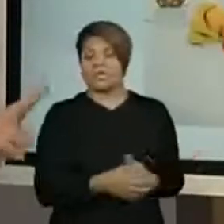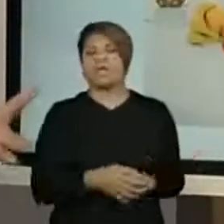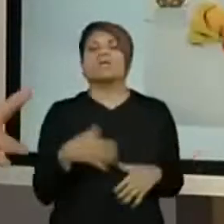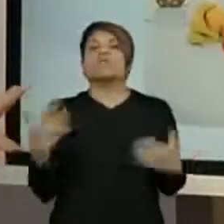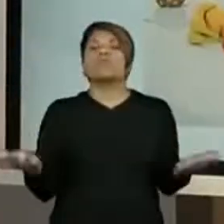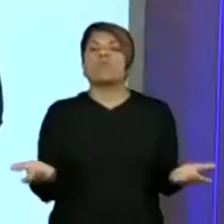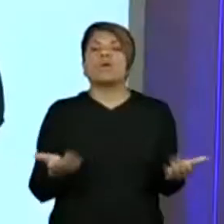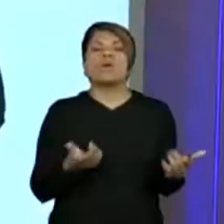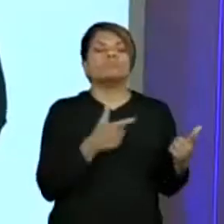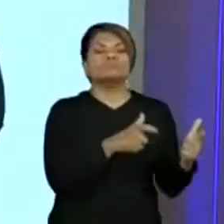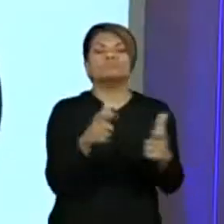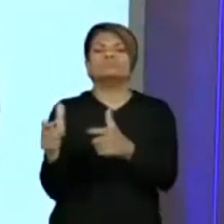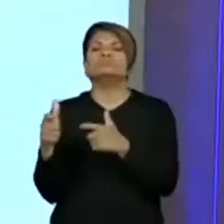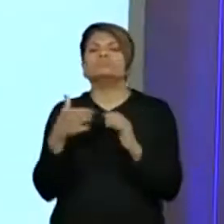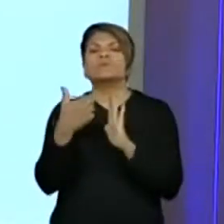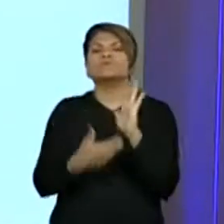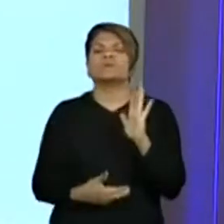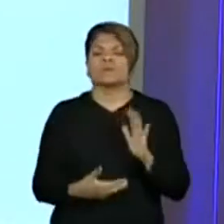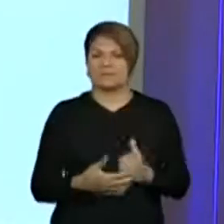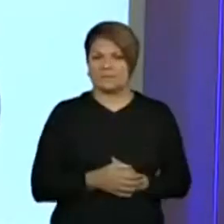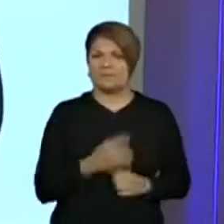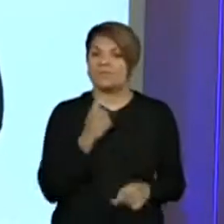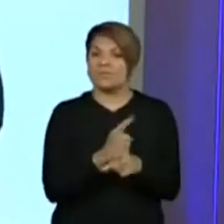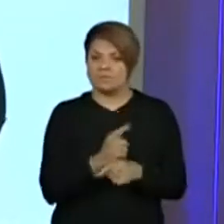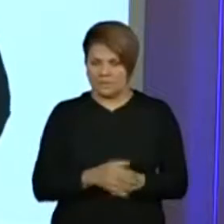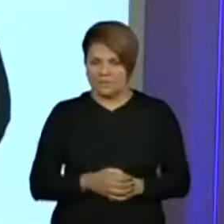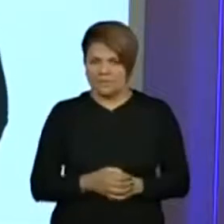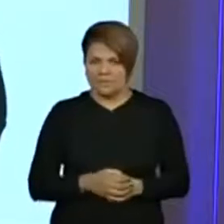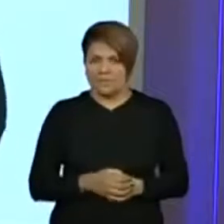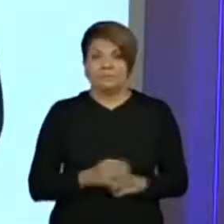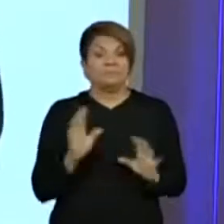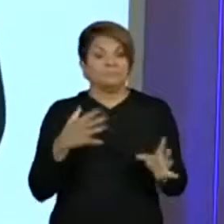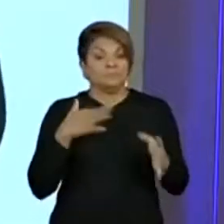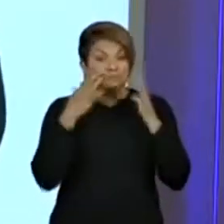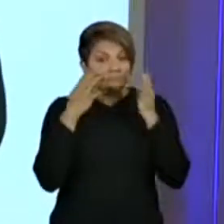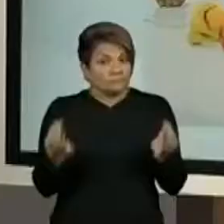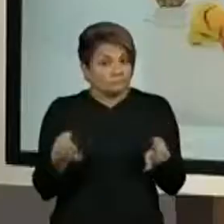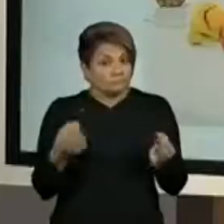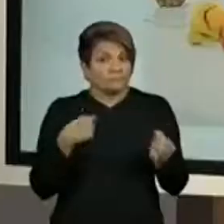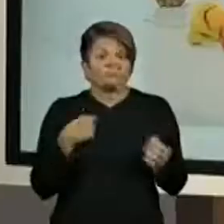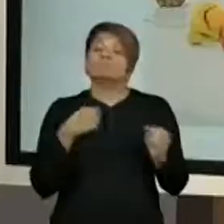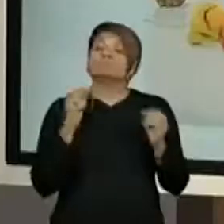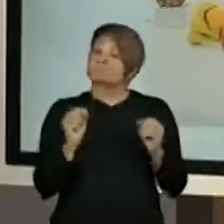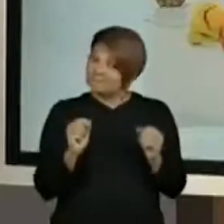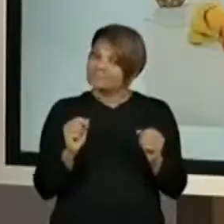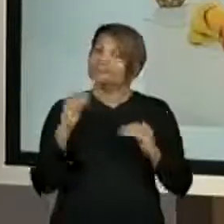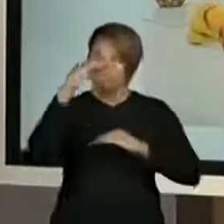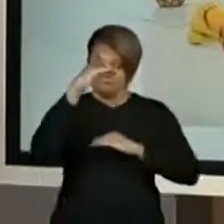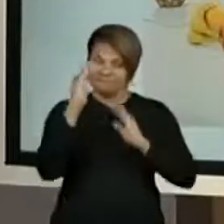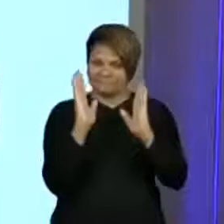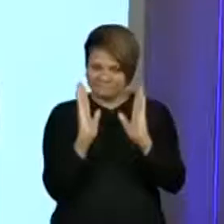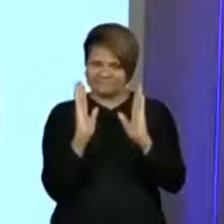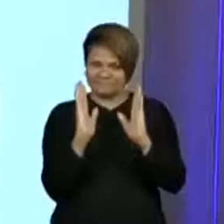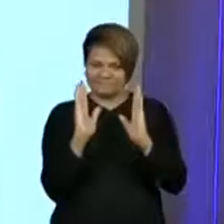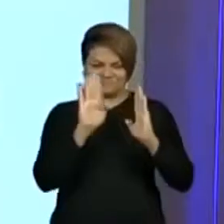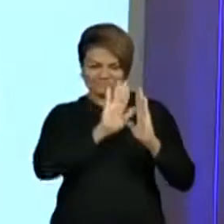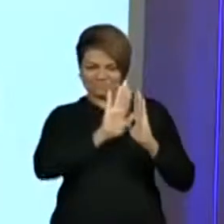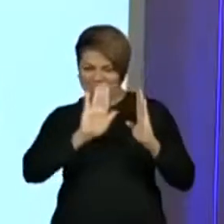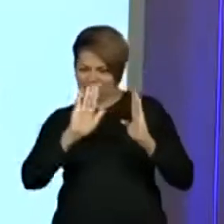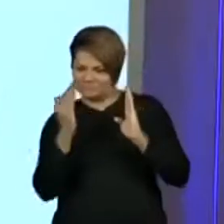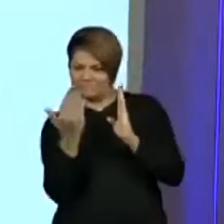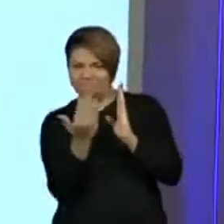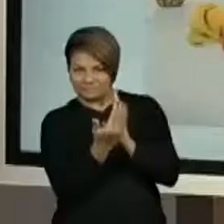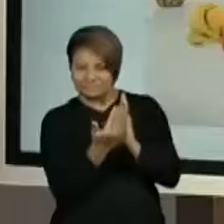lugares mais? O que mais me chama a atenção, professora Kelly, são as receitas que vêm na embalagem. Na embalagem. Nas embalagens, sempre tem ali alguma